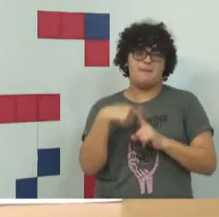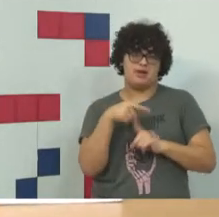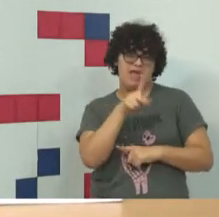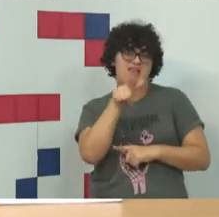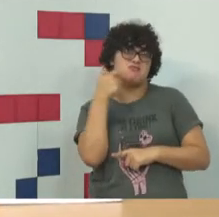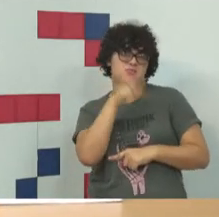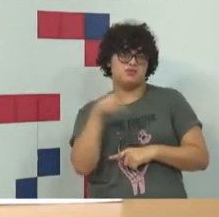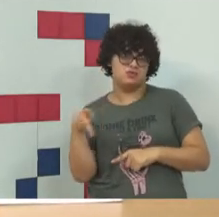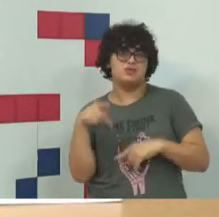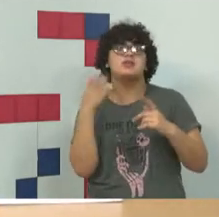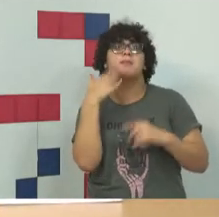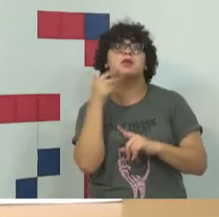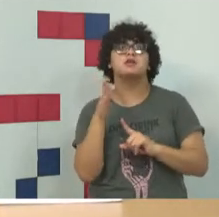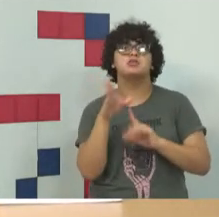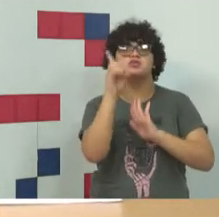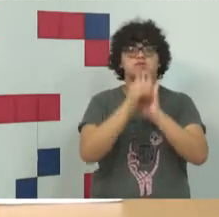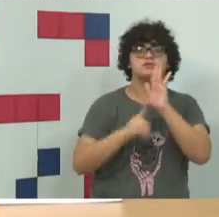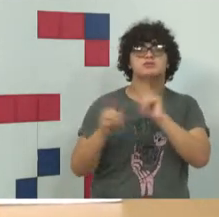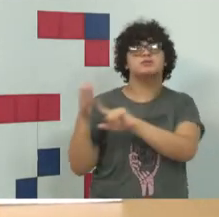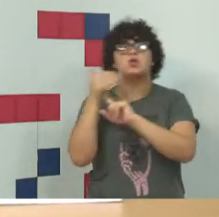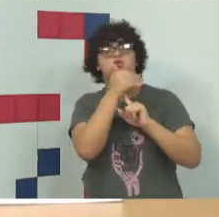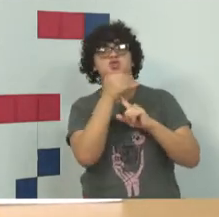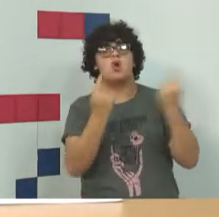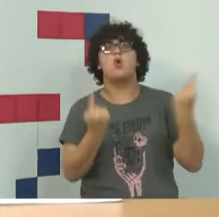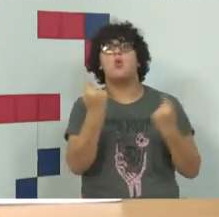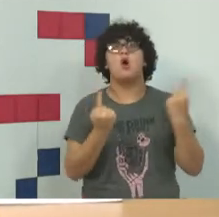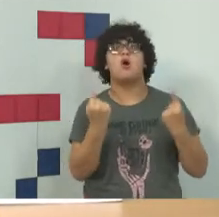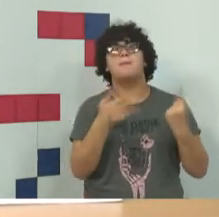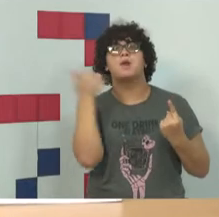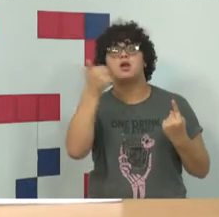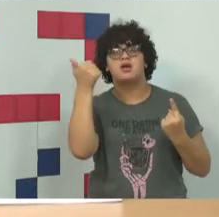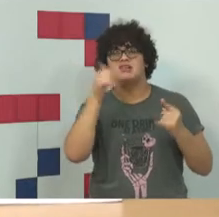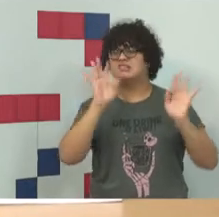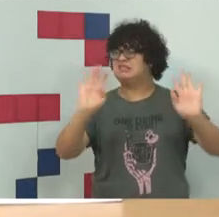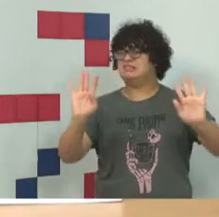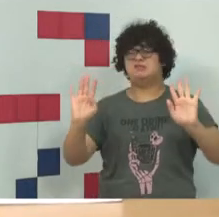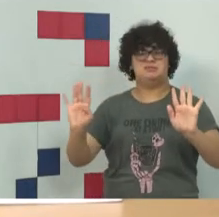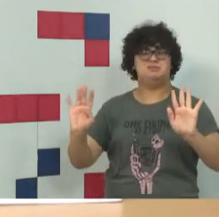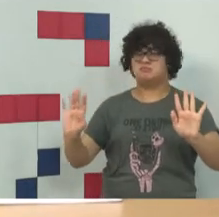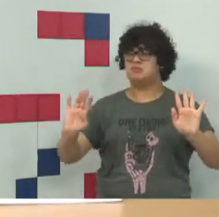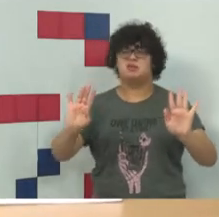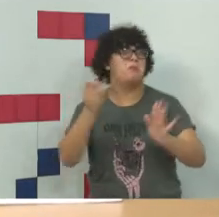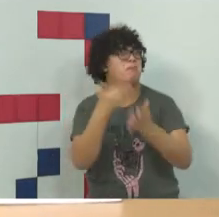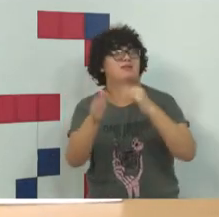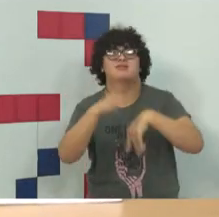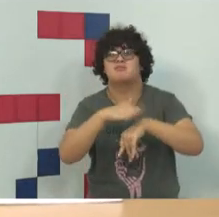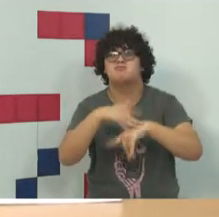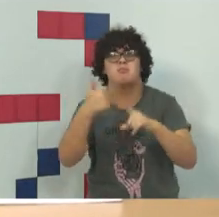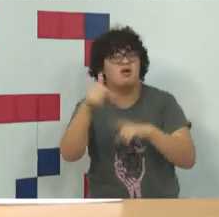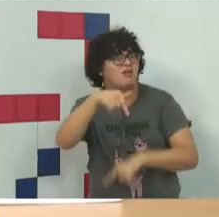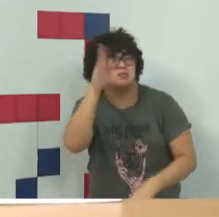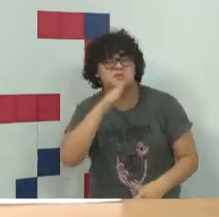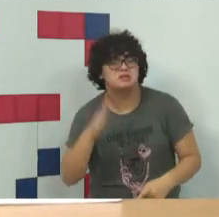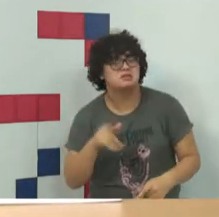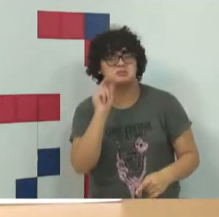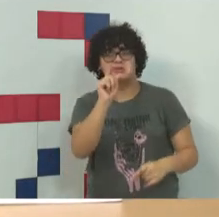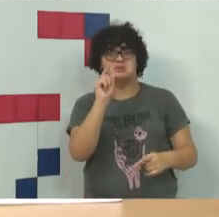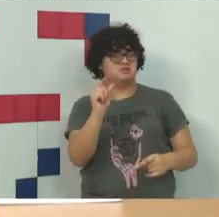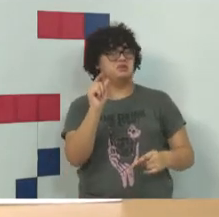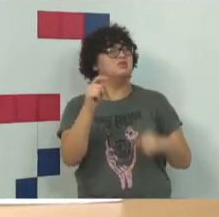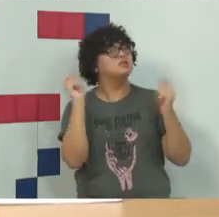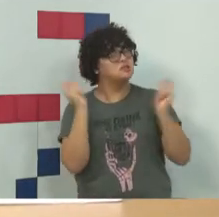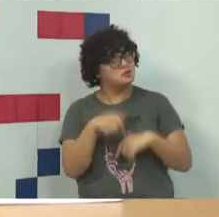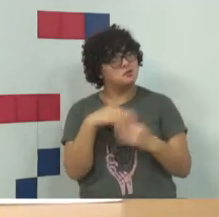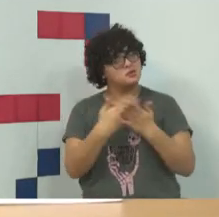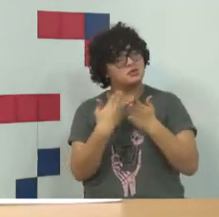direito civil e tecnologia, qual é a relação? Ele disse, não, Spencer, isso é coisa de primeiro mundo, nem perca o seu tempo, direito se estuda nos clássicos,